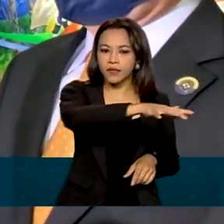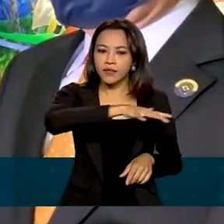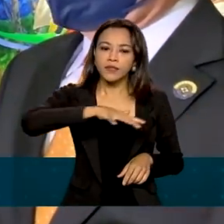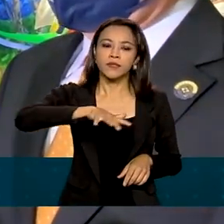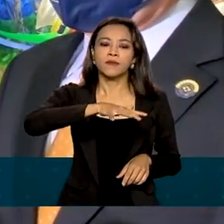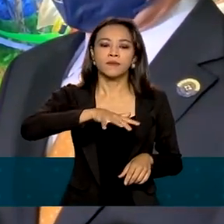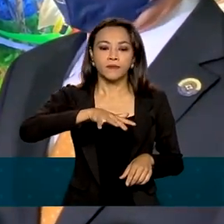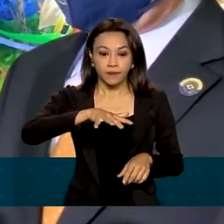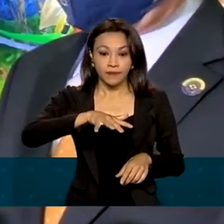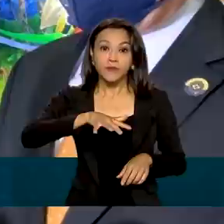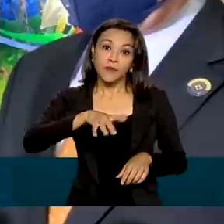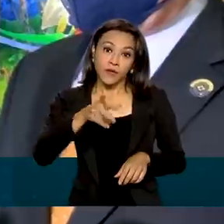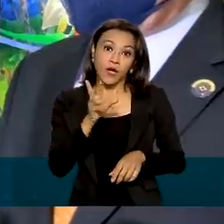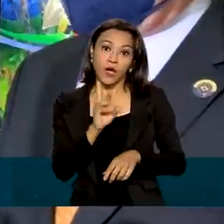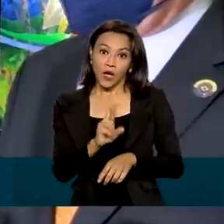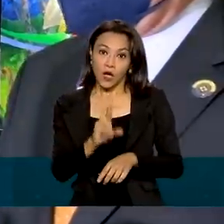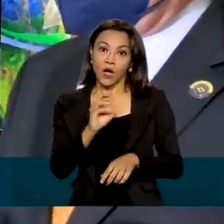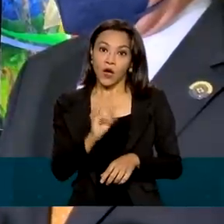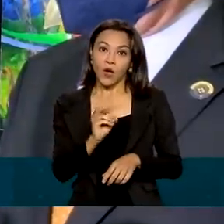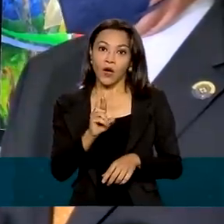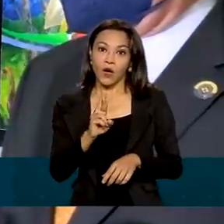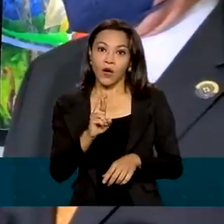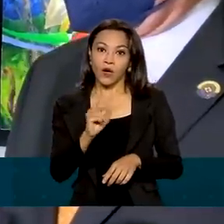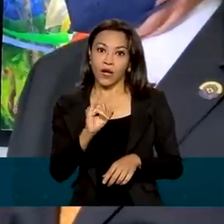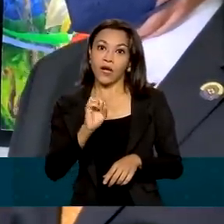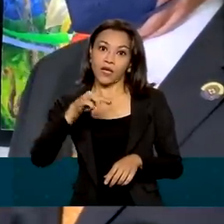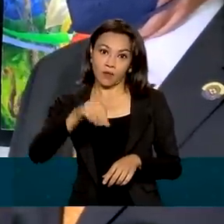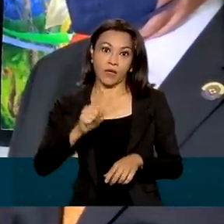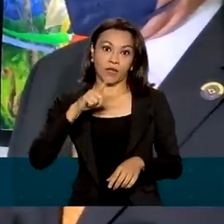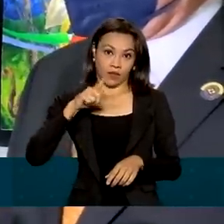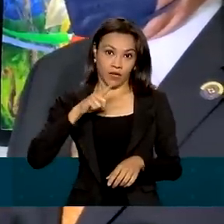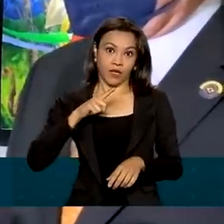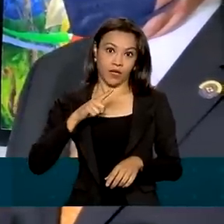nem sempre o Rorema tem autossuficiência pra isso.